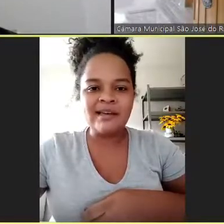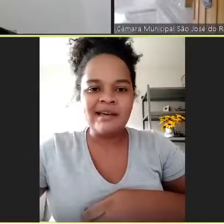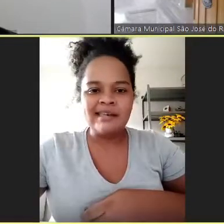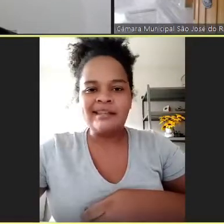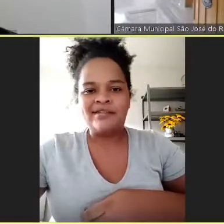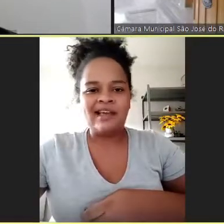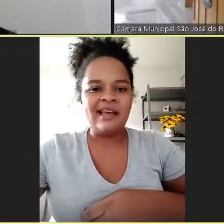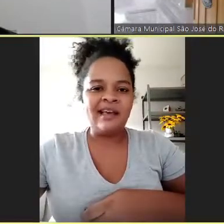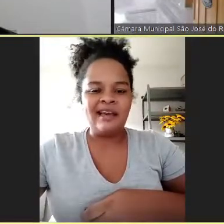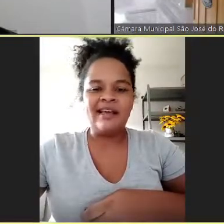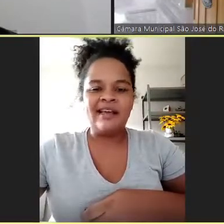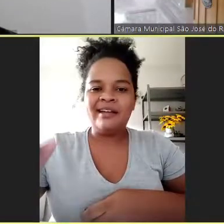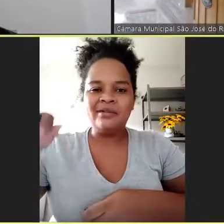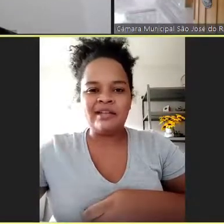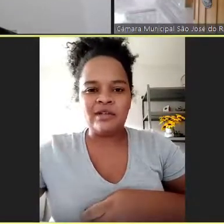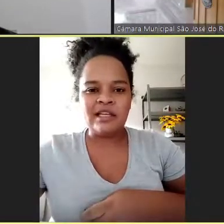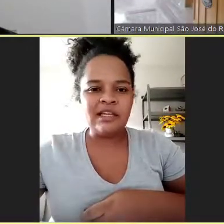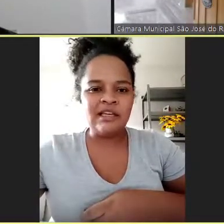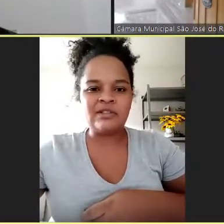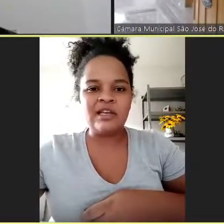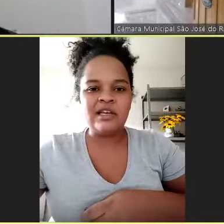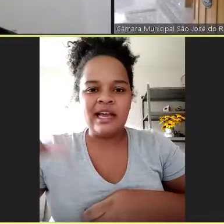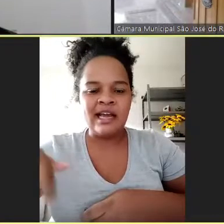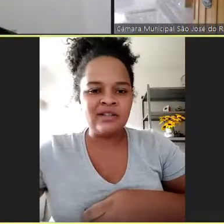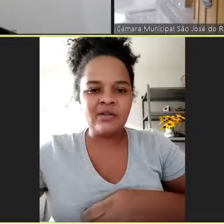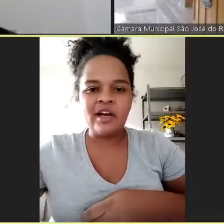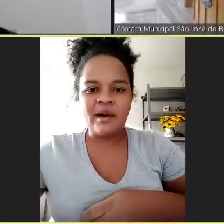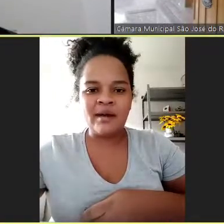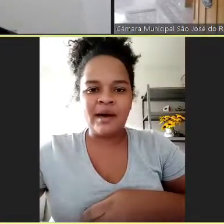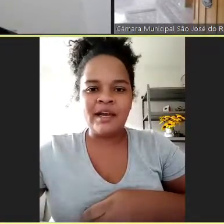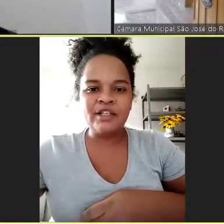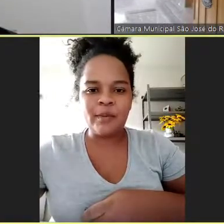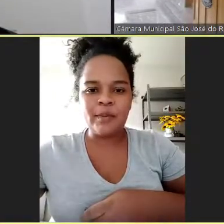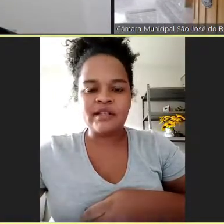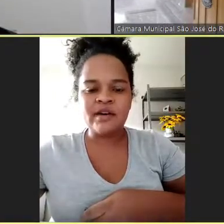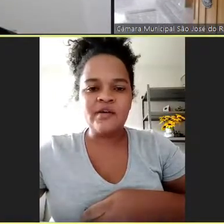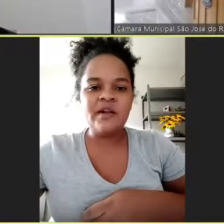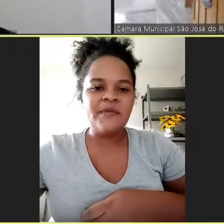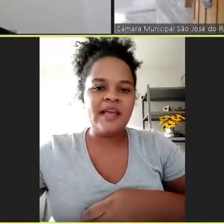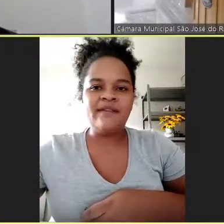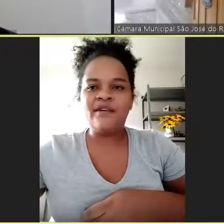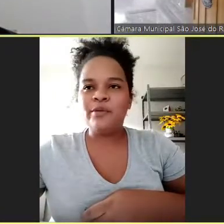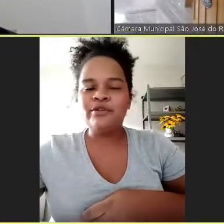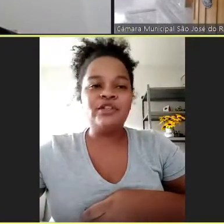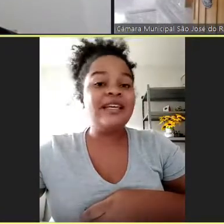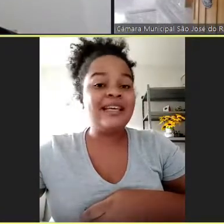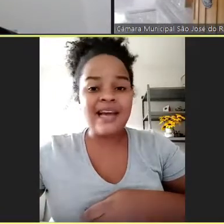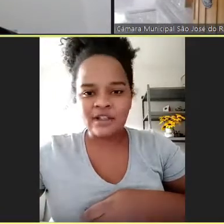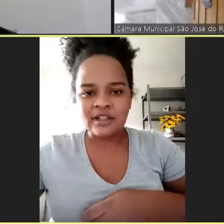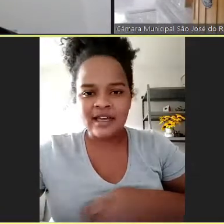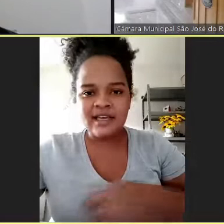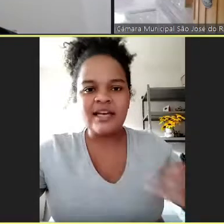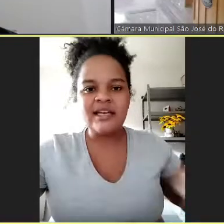na TV, lá nos Estados Unidos. e aí isso ganha uma grande proporção. E aí vem um monte de gente e o que você